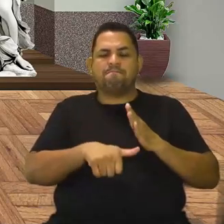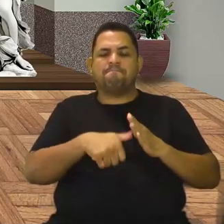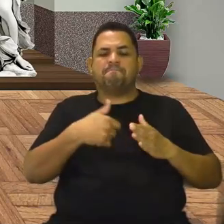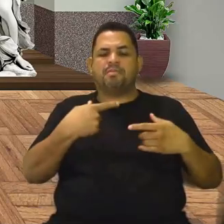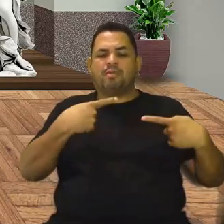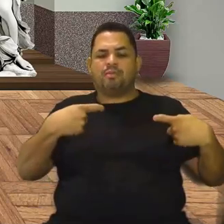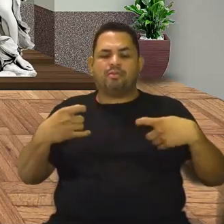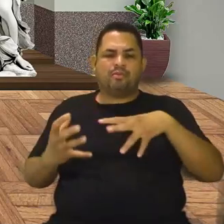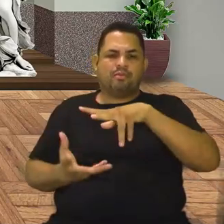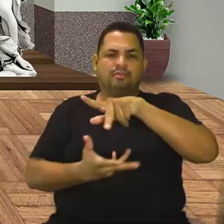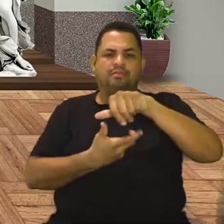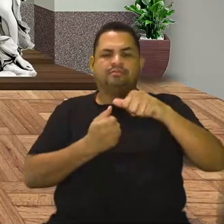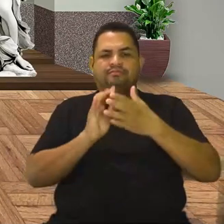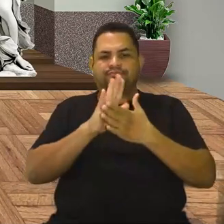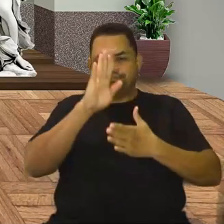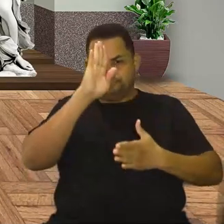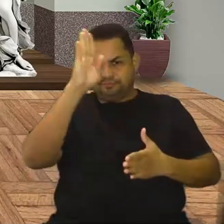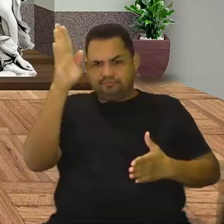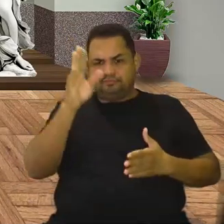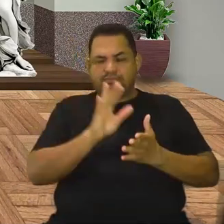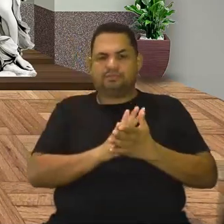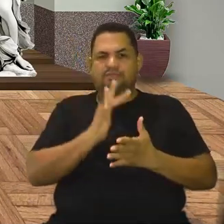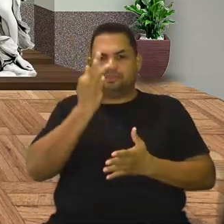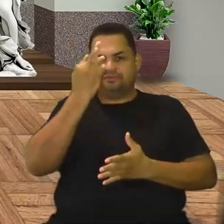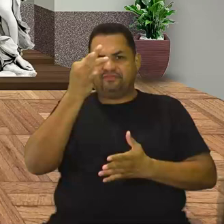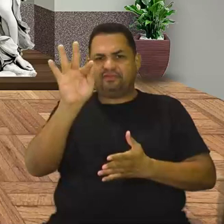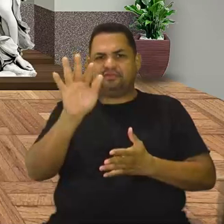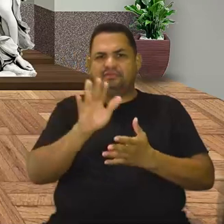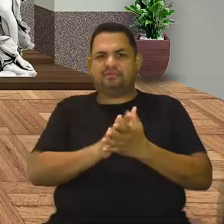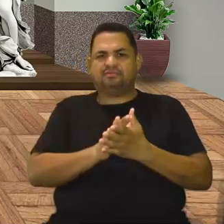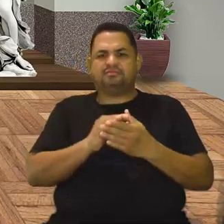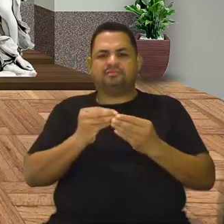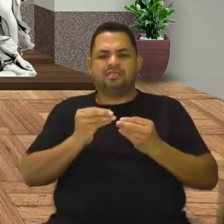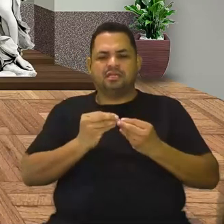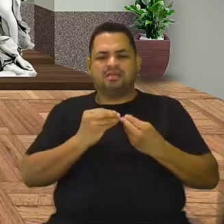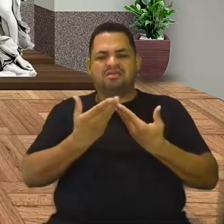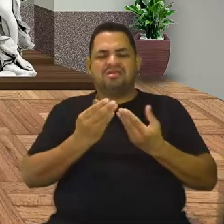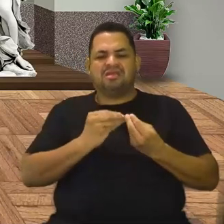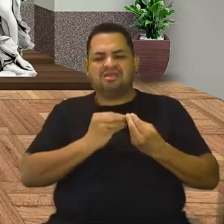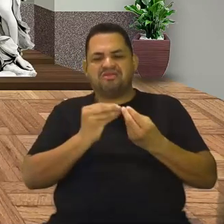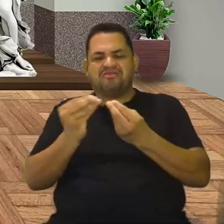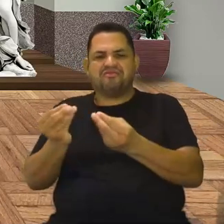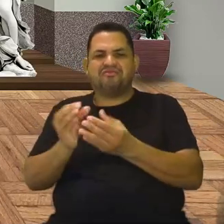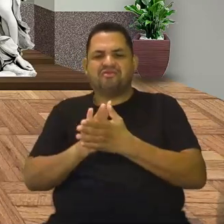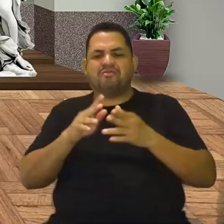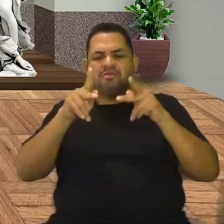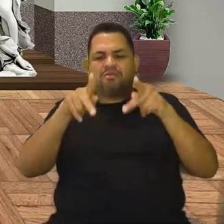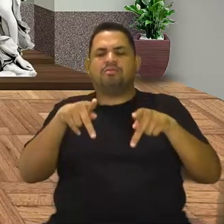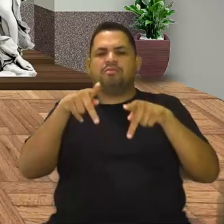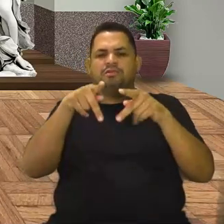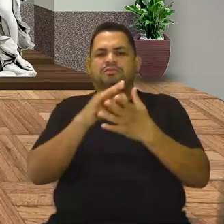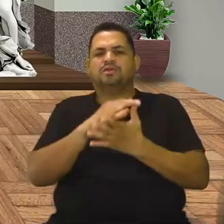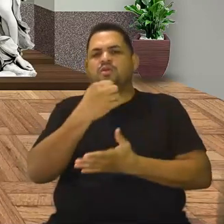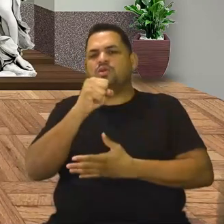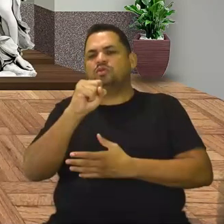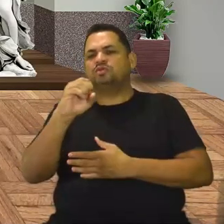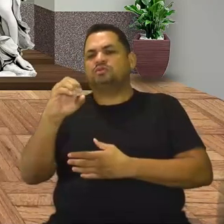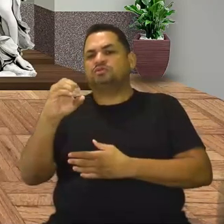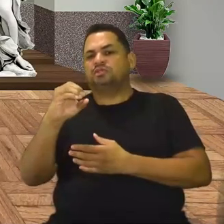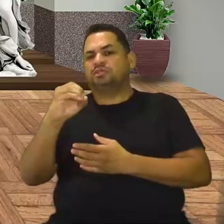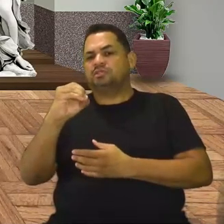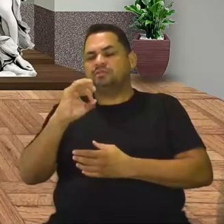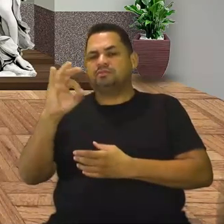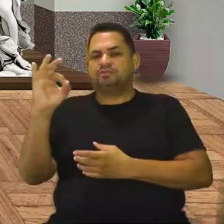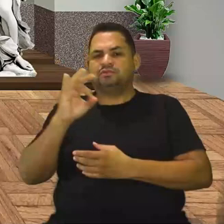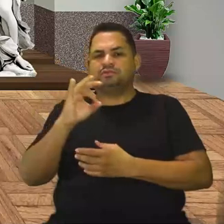Guerra Mundial, principalmente a França, que mandou mais de 80% da sua população masculina para o confronto.